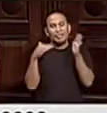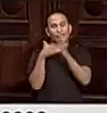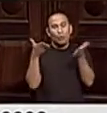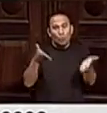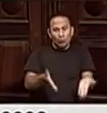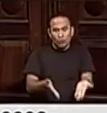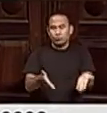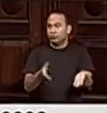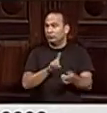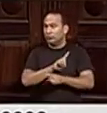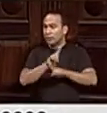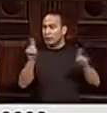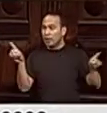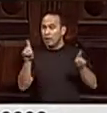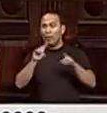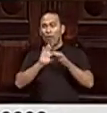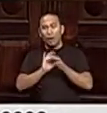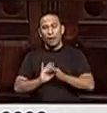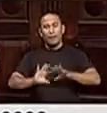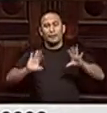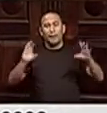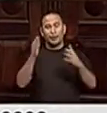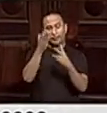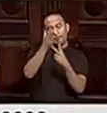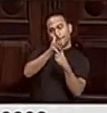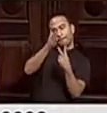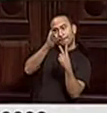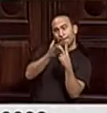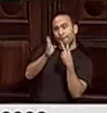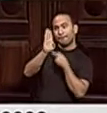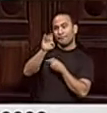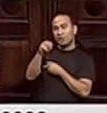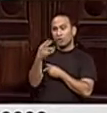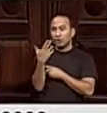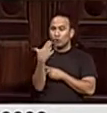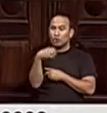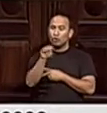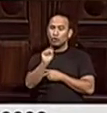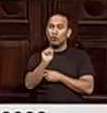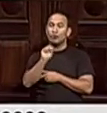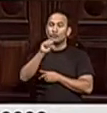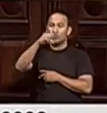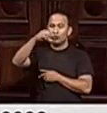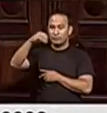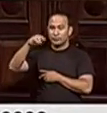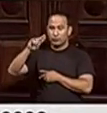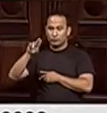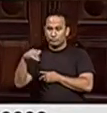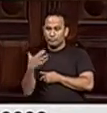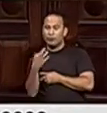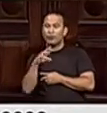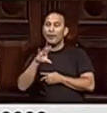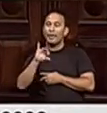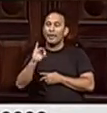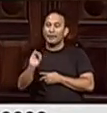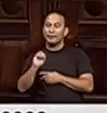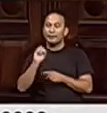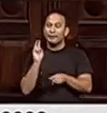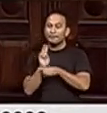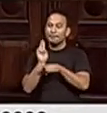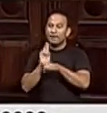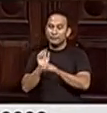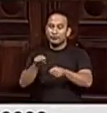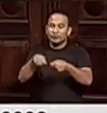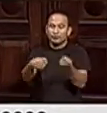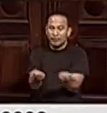não foi liberada a parcela de R$ 2,9 bilhões do empréstimo que foi concedido ao